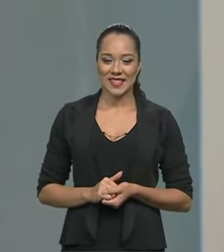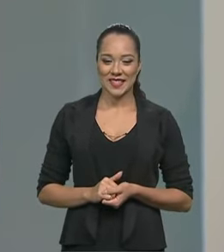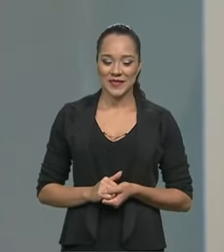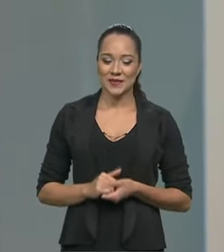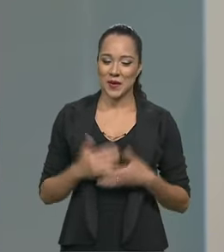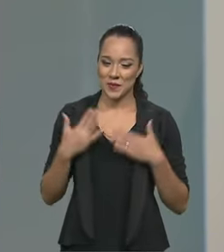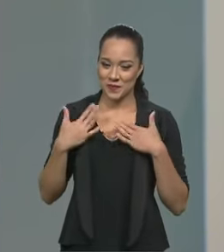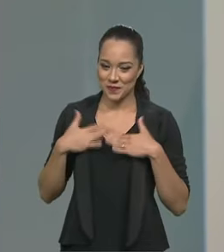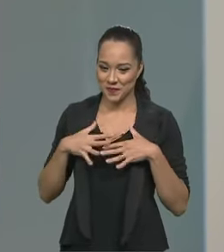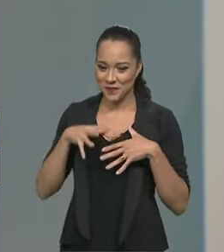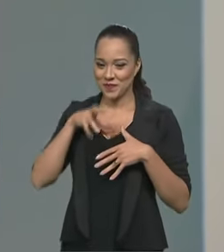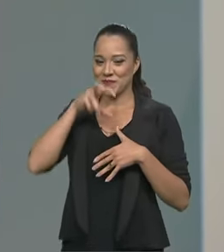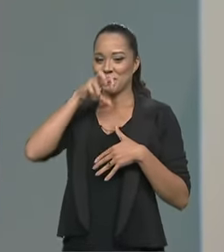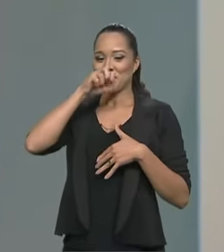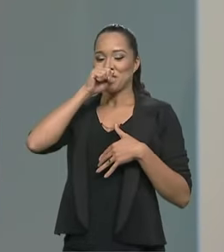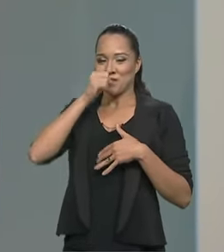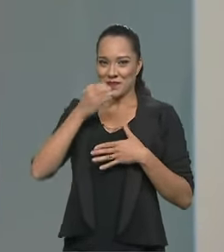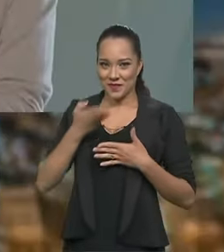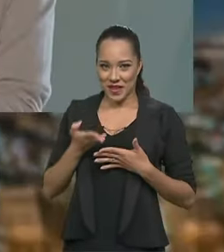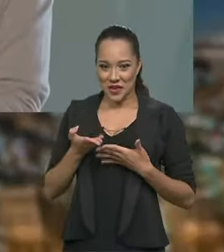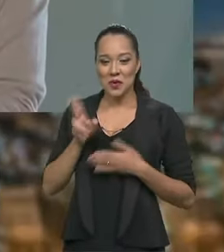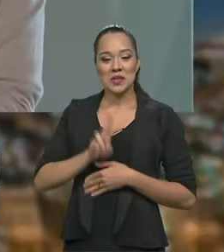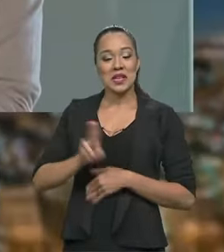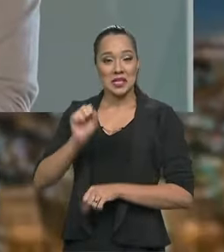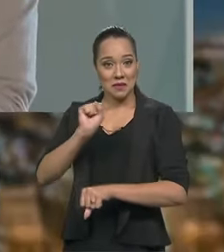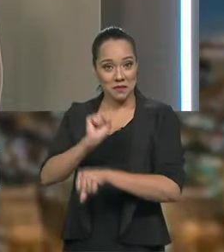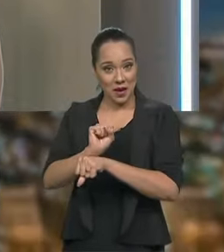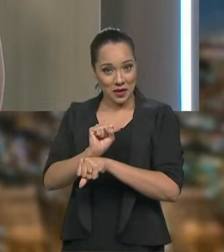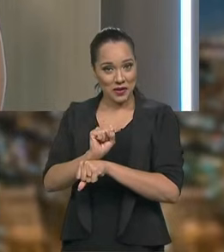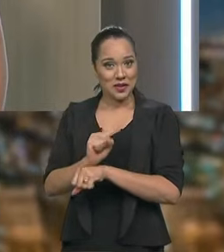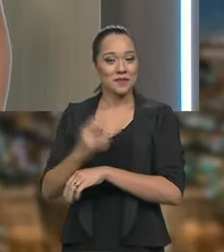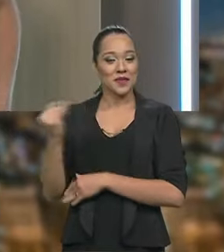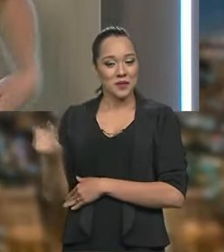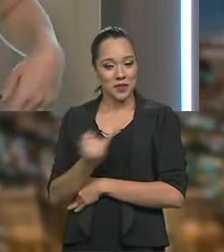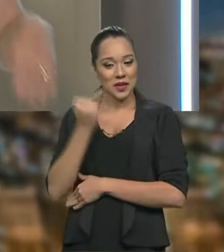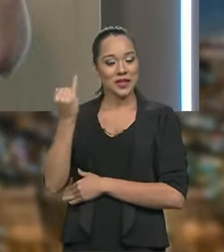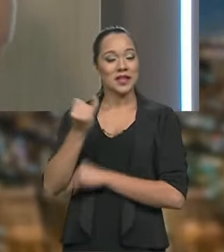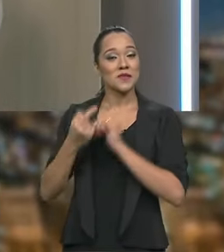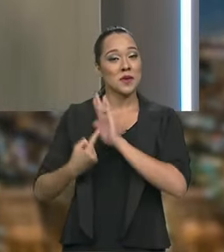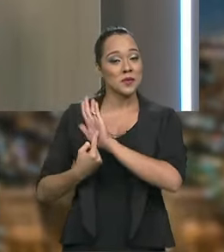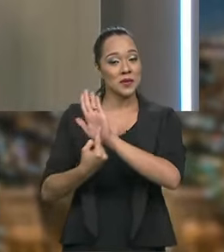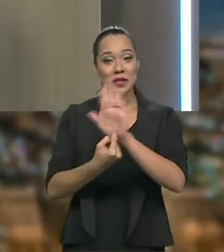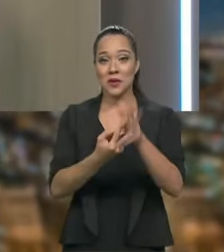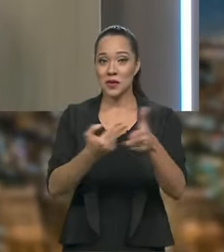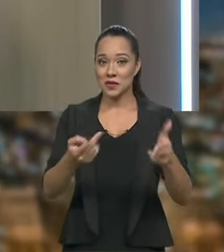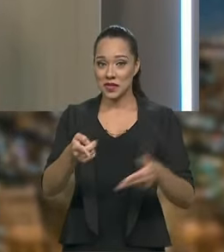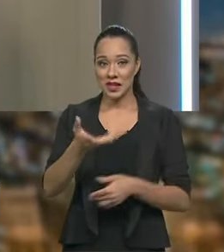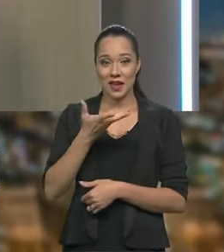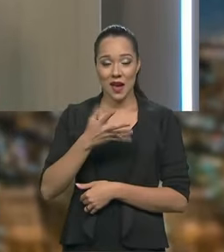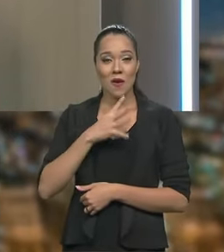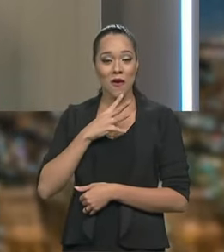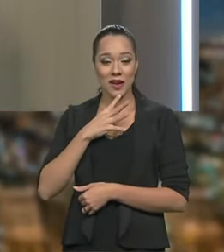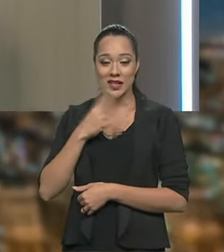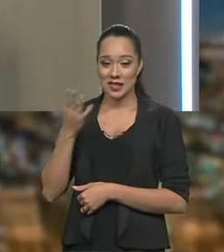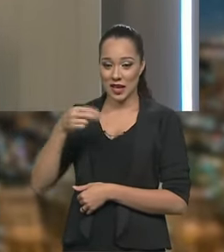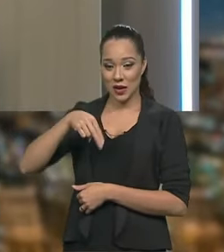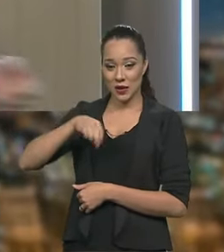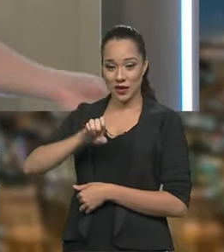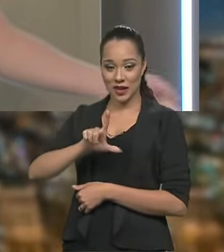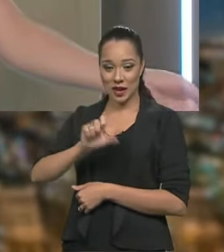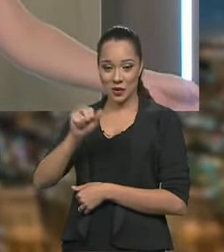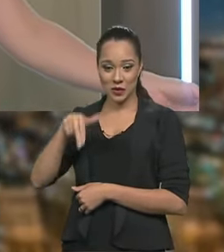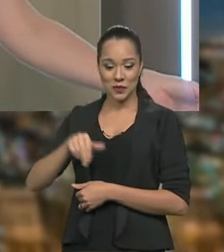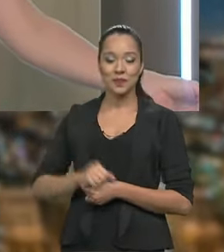respirar, respirar, aliás, vou usar essa pausa importante para mostrar uma coisa para você que quer conhecer um pouco mais do Nelson Piquet,